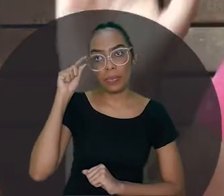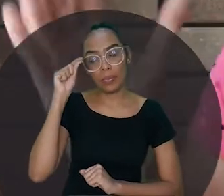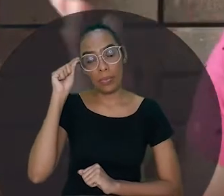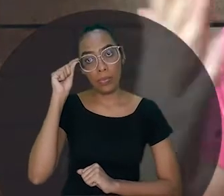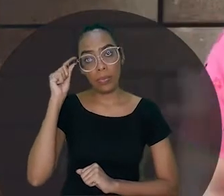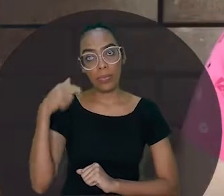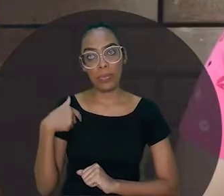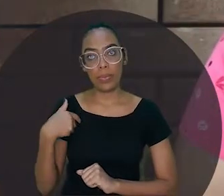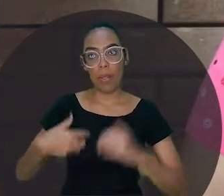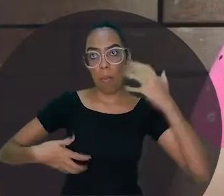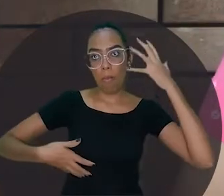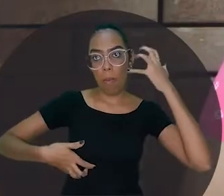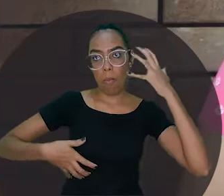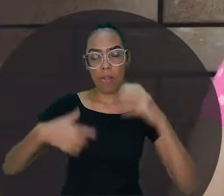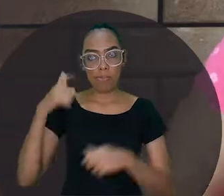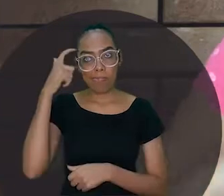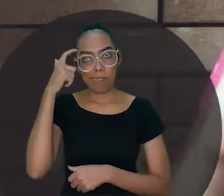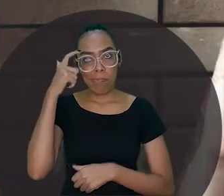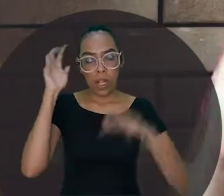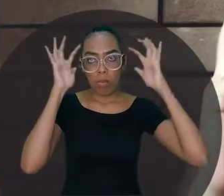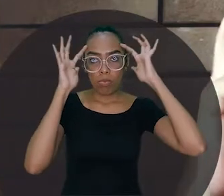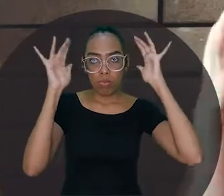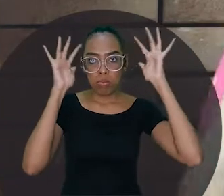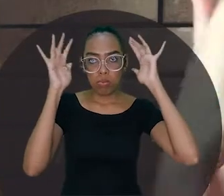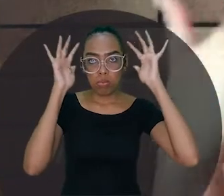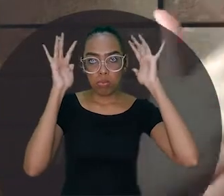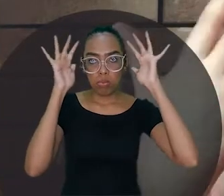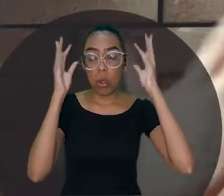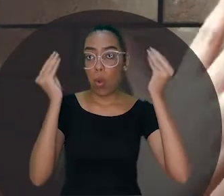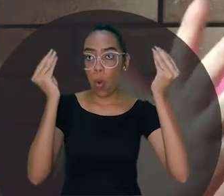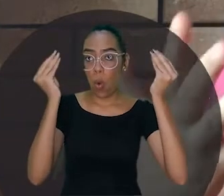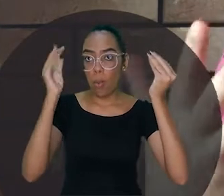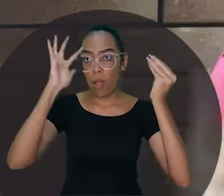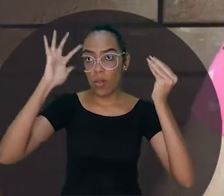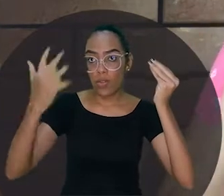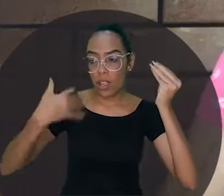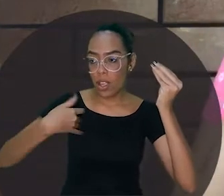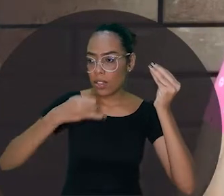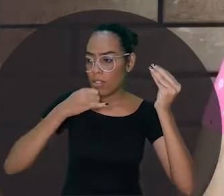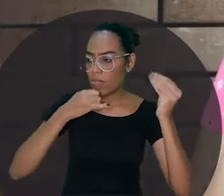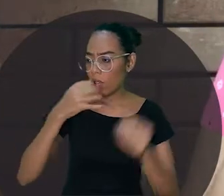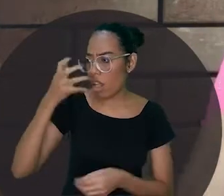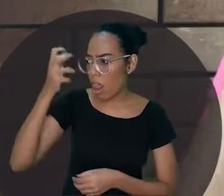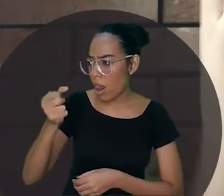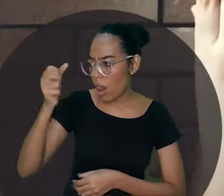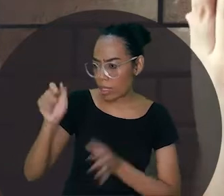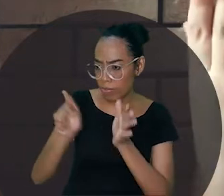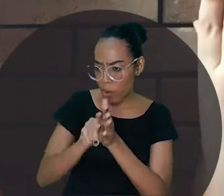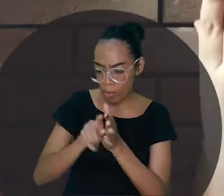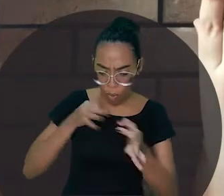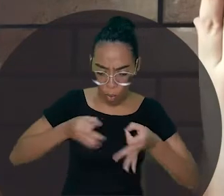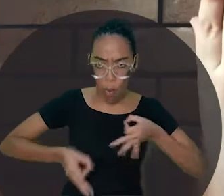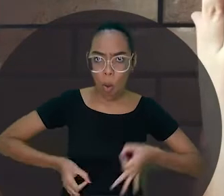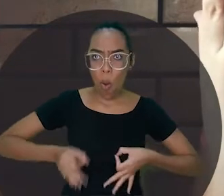Não é que o macaco desceu. E ficou maquinando, pensando o que fazer para tirar o leite de onça,